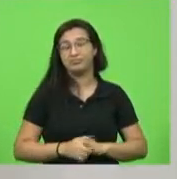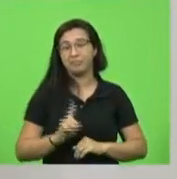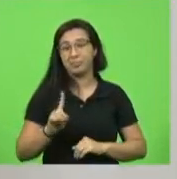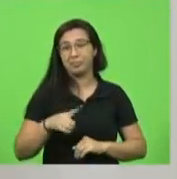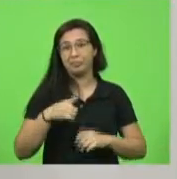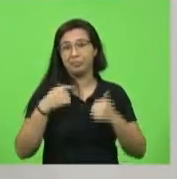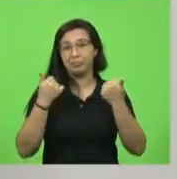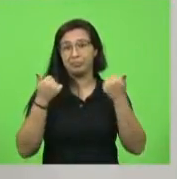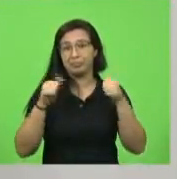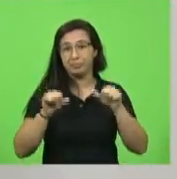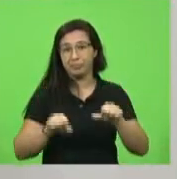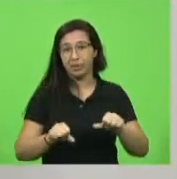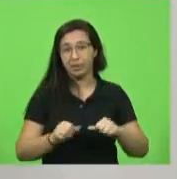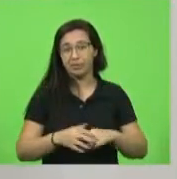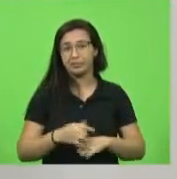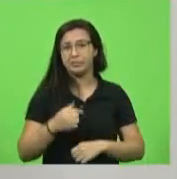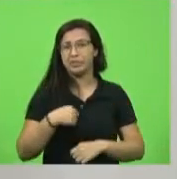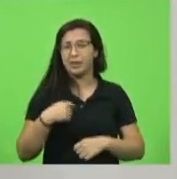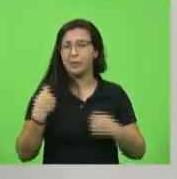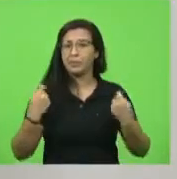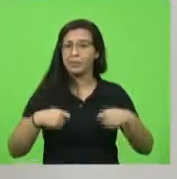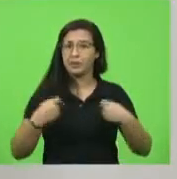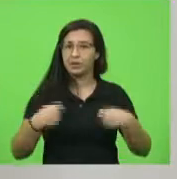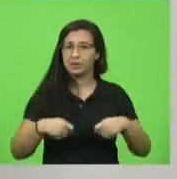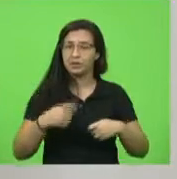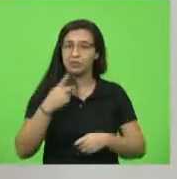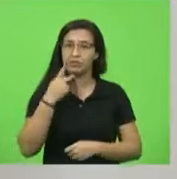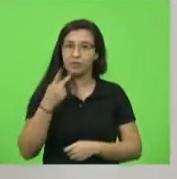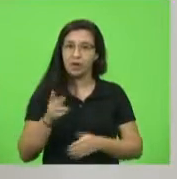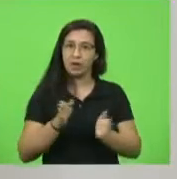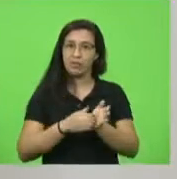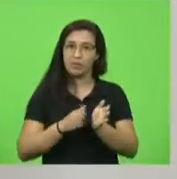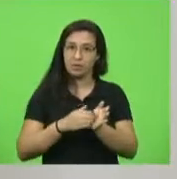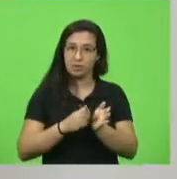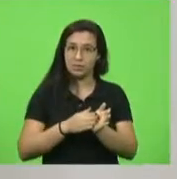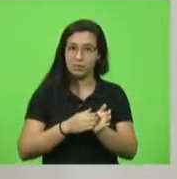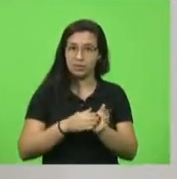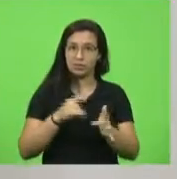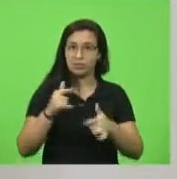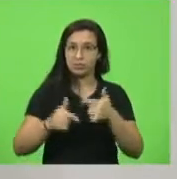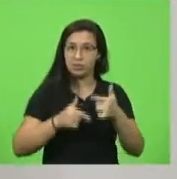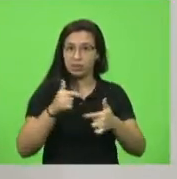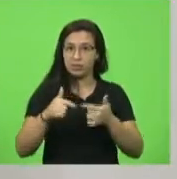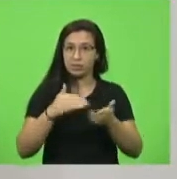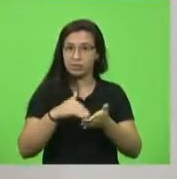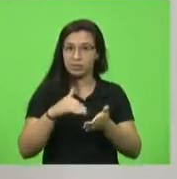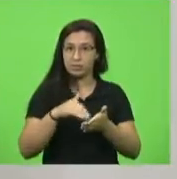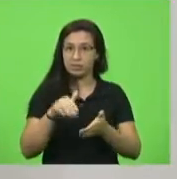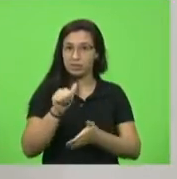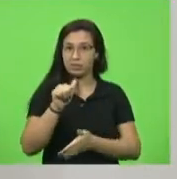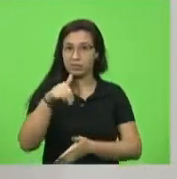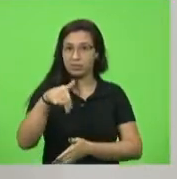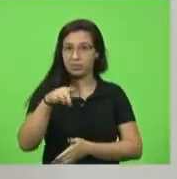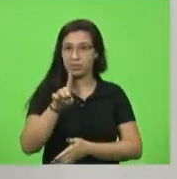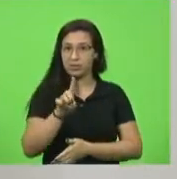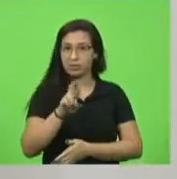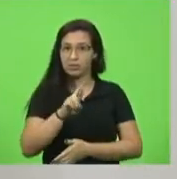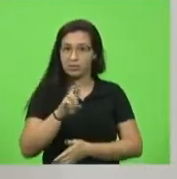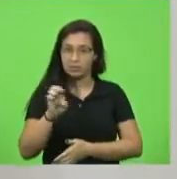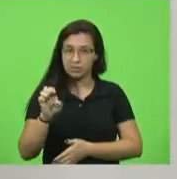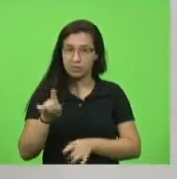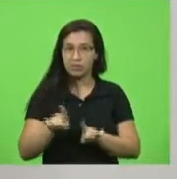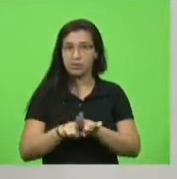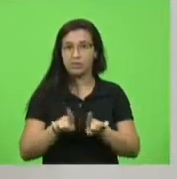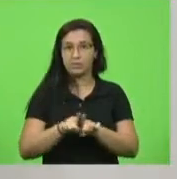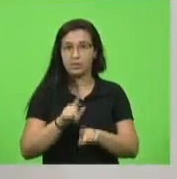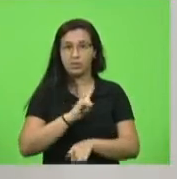de fato, eu preciso aqui enaltecer o trabalho do secretário André, do secretário de Saúde e do governador